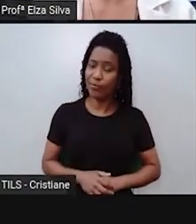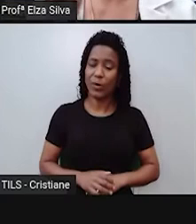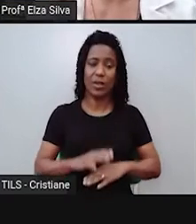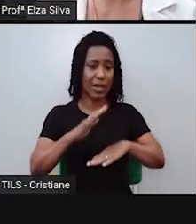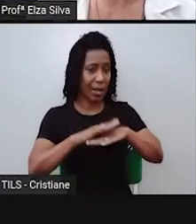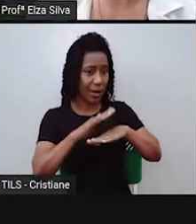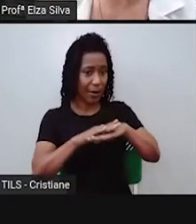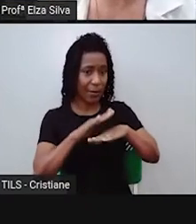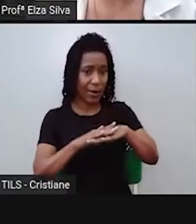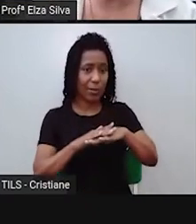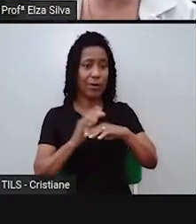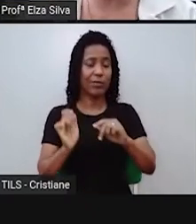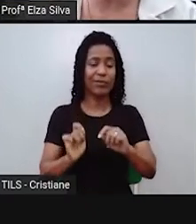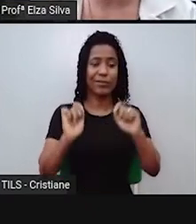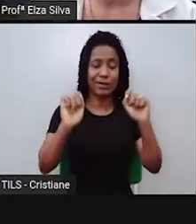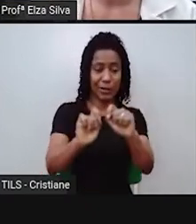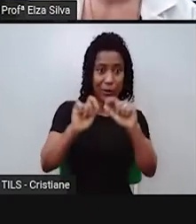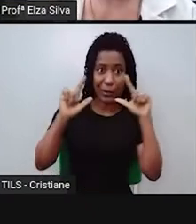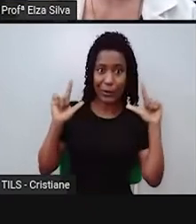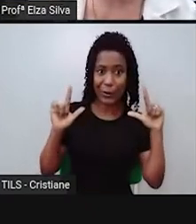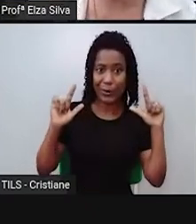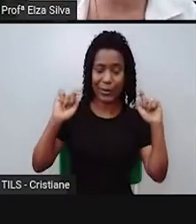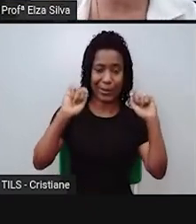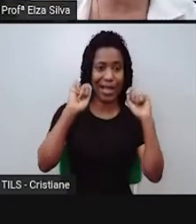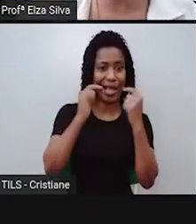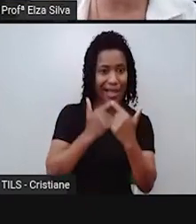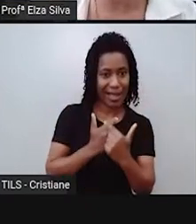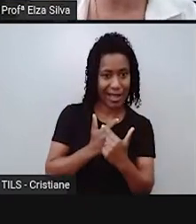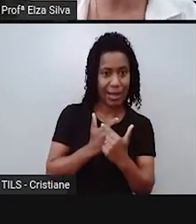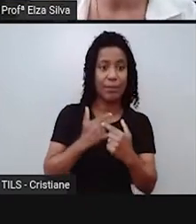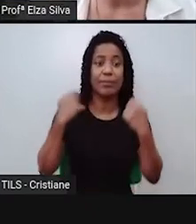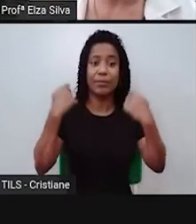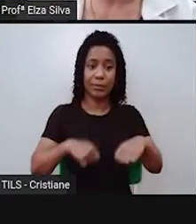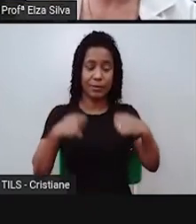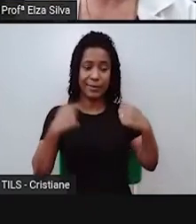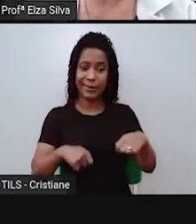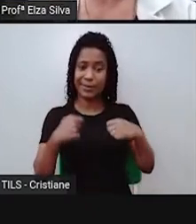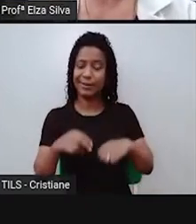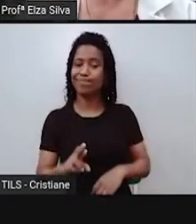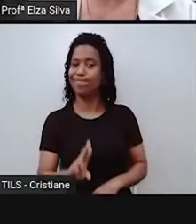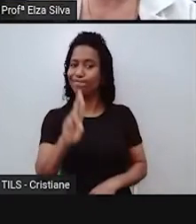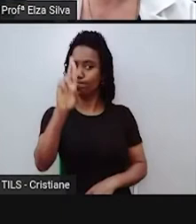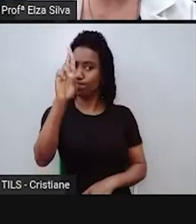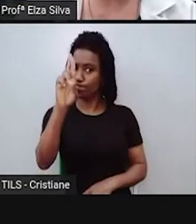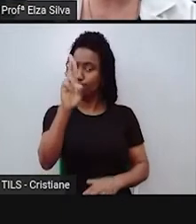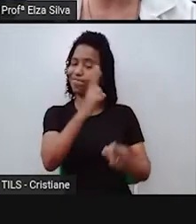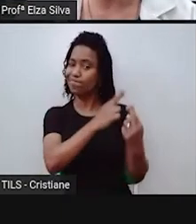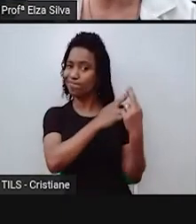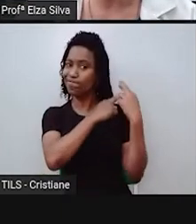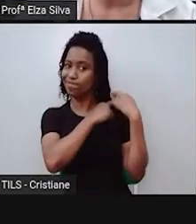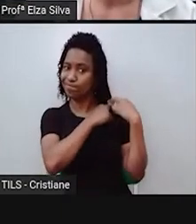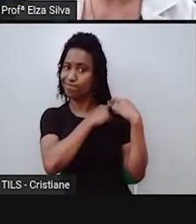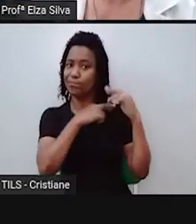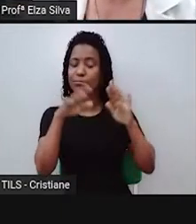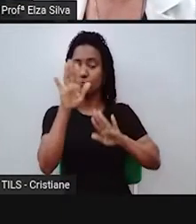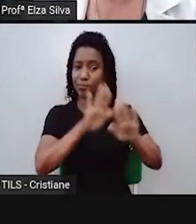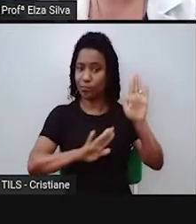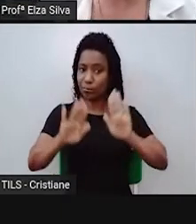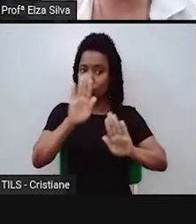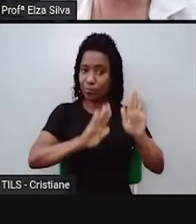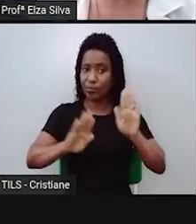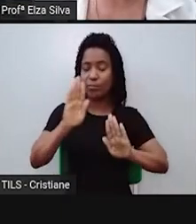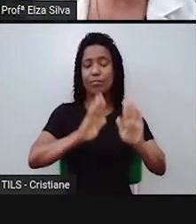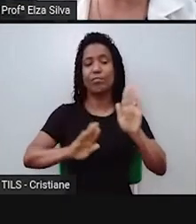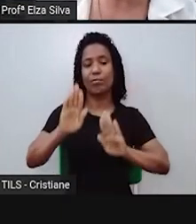devemos nos responsabilizar por aquilo que a gente produz, pela interpretação que a gente faz, pelas